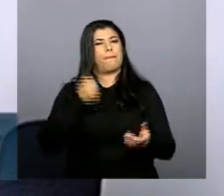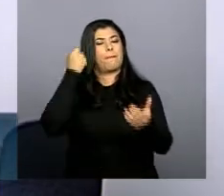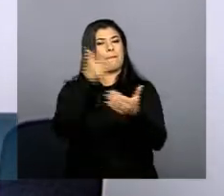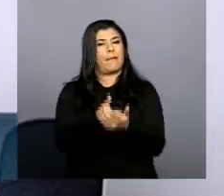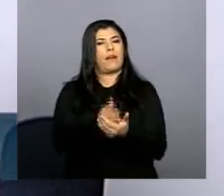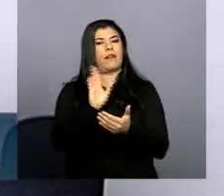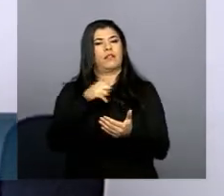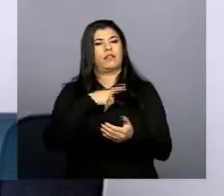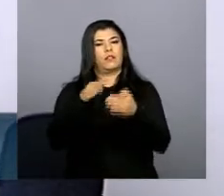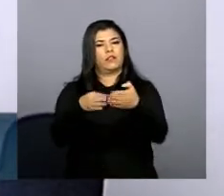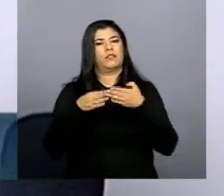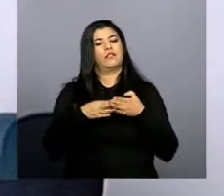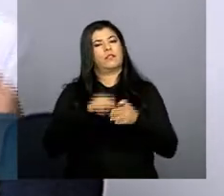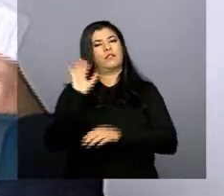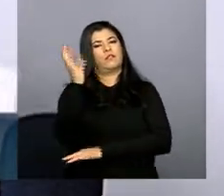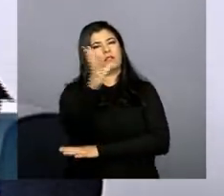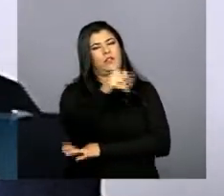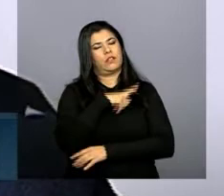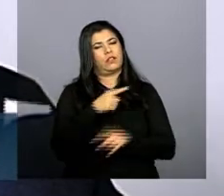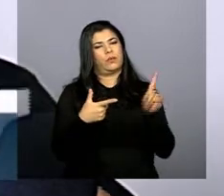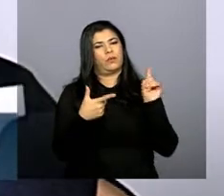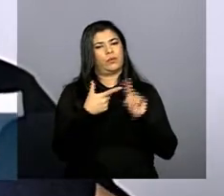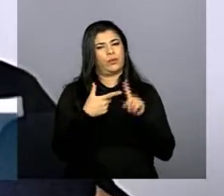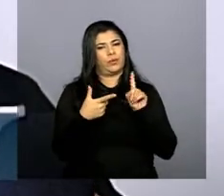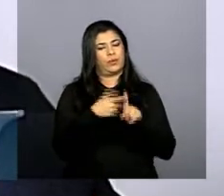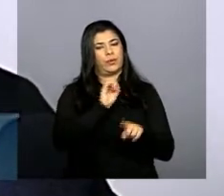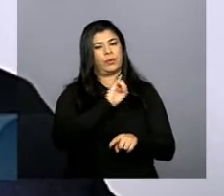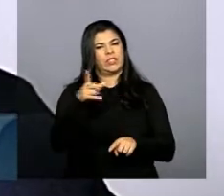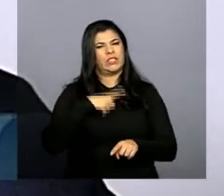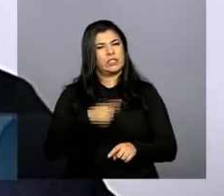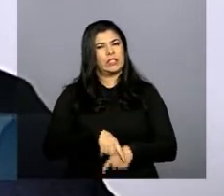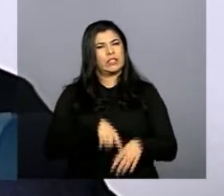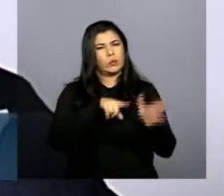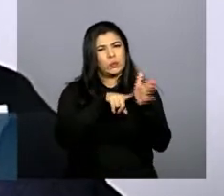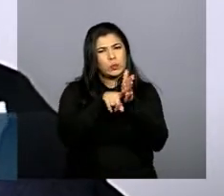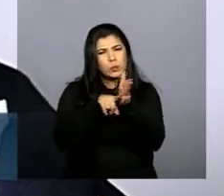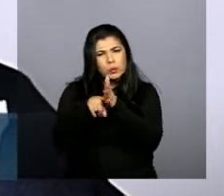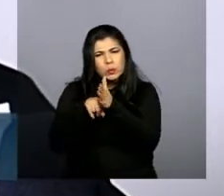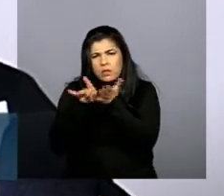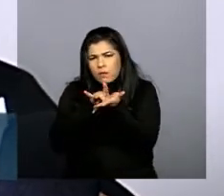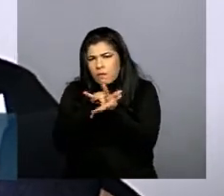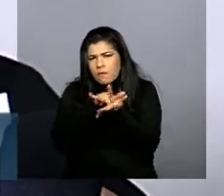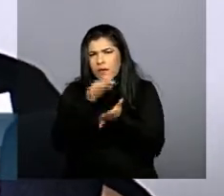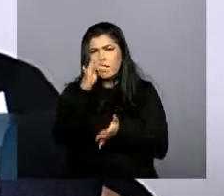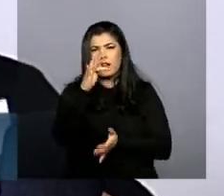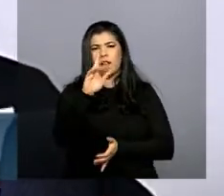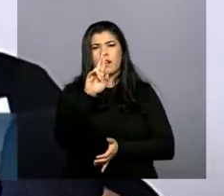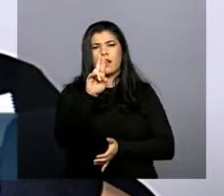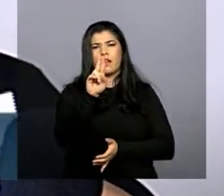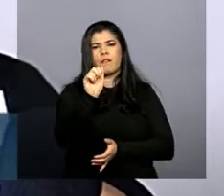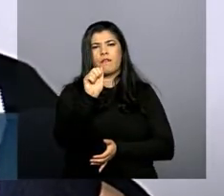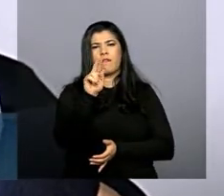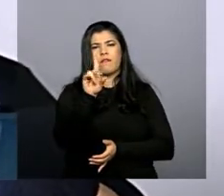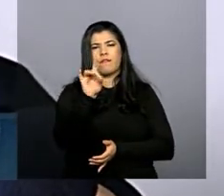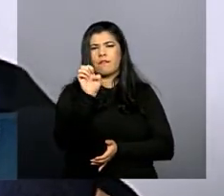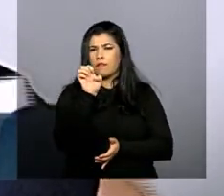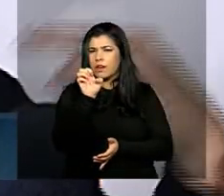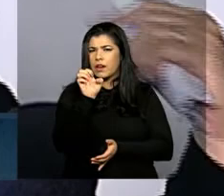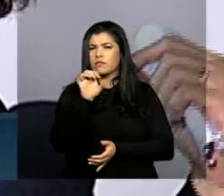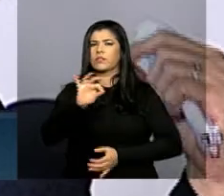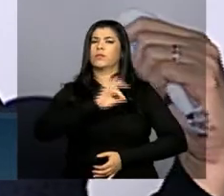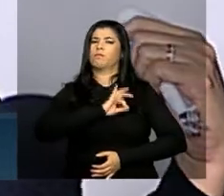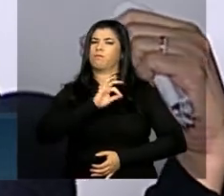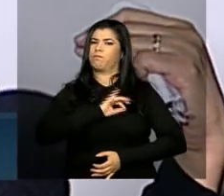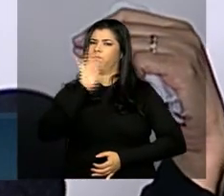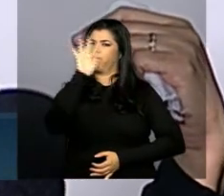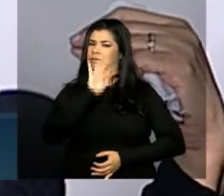e por isso o governo federal fez esse CAR segunda coisa onde tem fraude tá nós estamos colocando a polícia para investigar nós